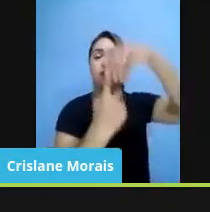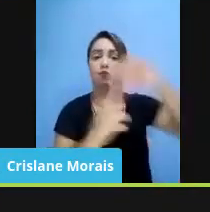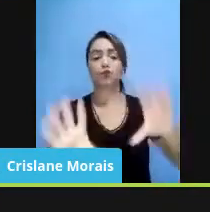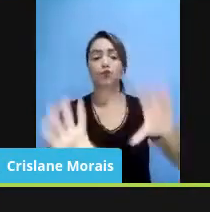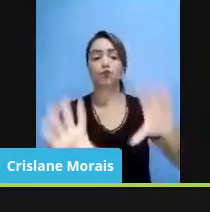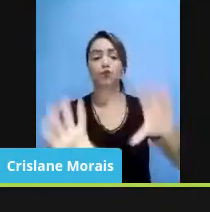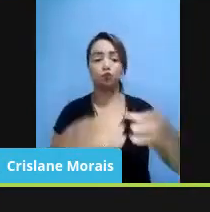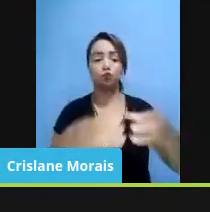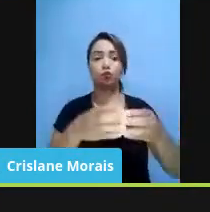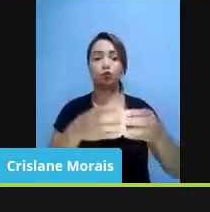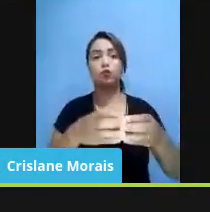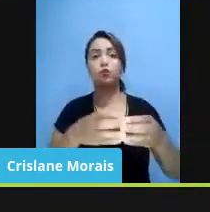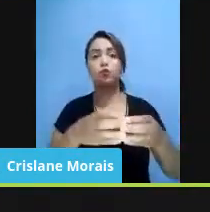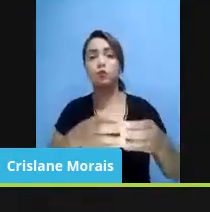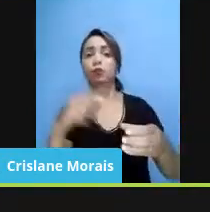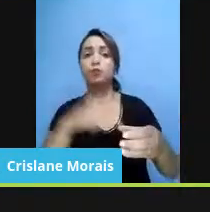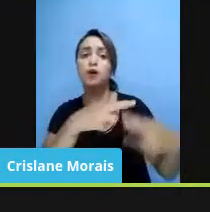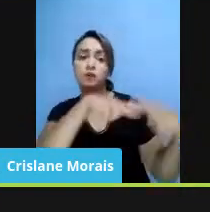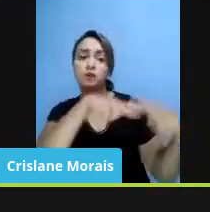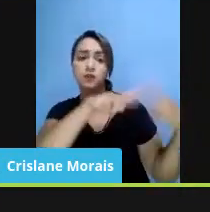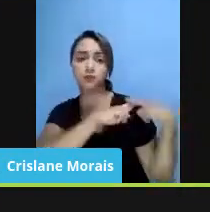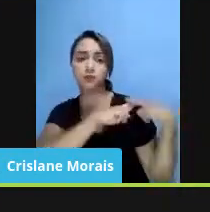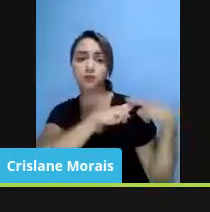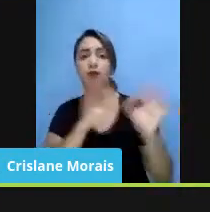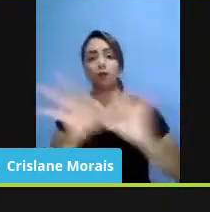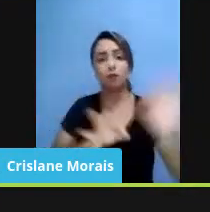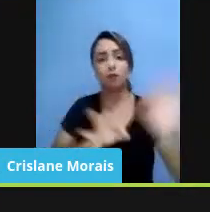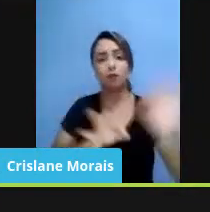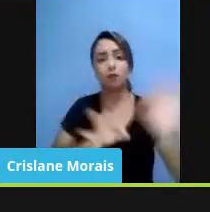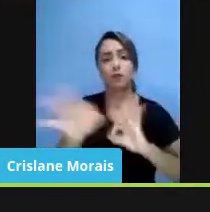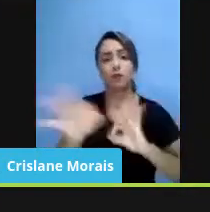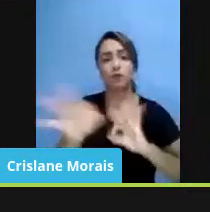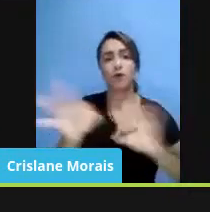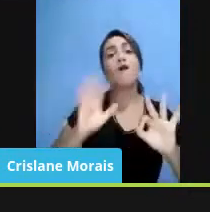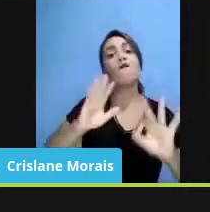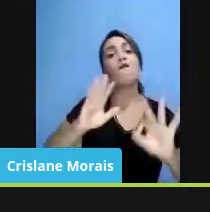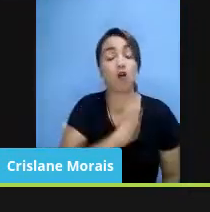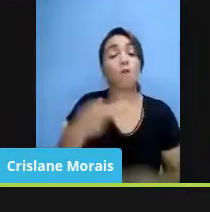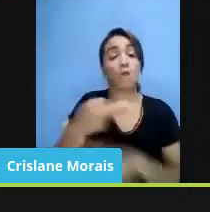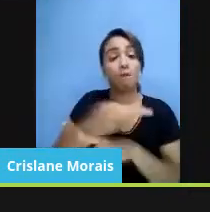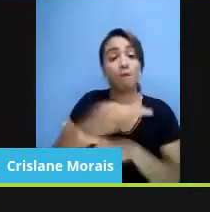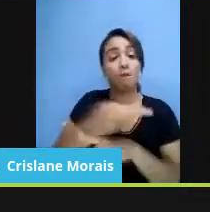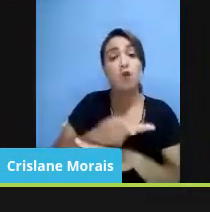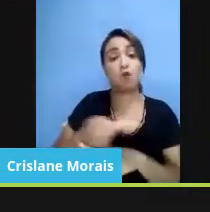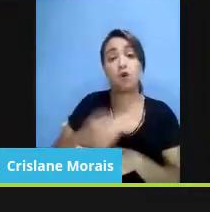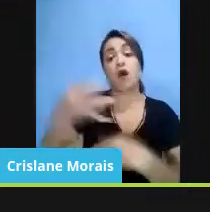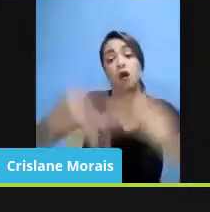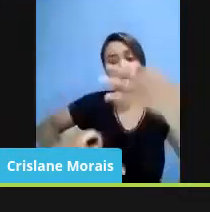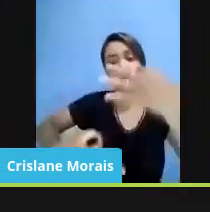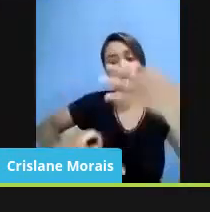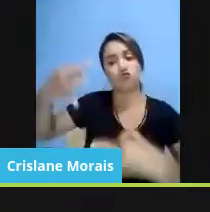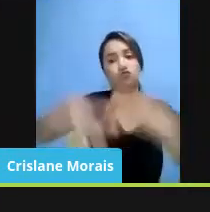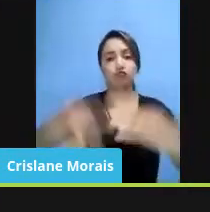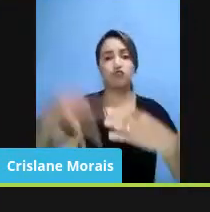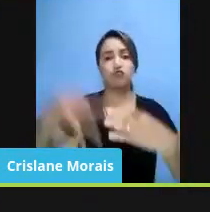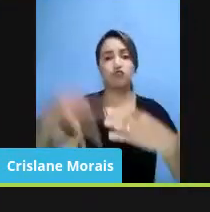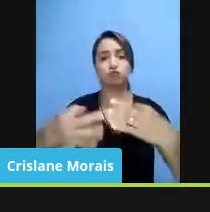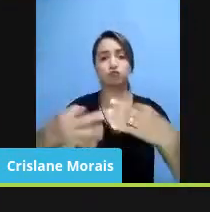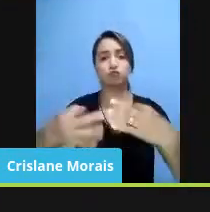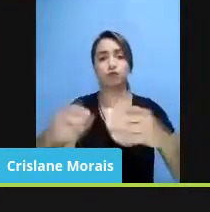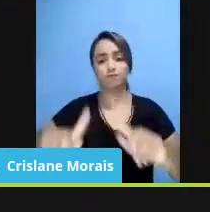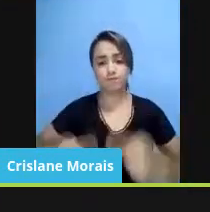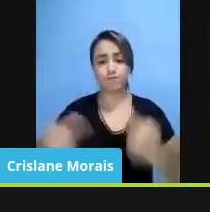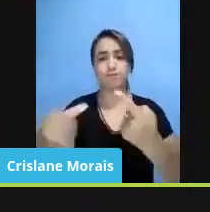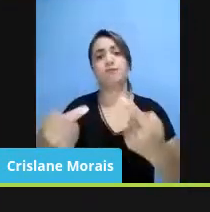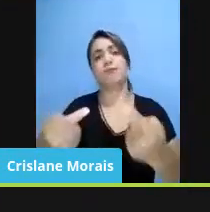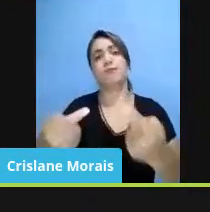buscando as formas que nós vamos acionar a justiça, enfim, nos organizar ali para combater esse tipo de ação, que é